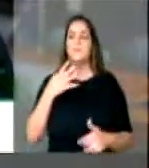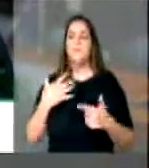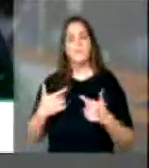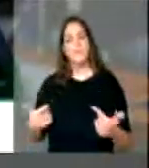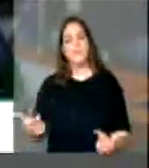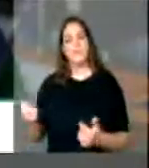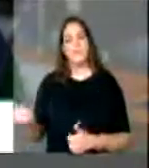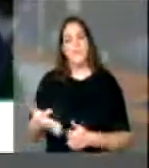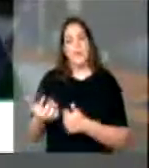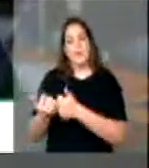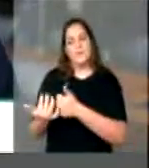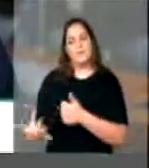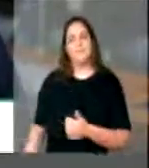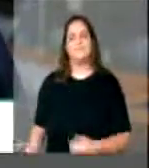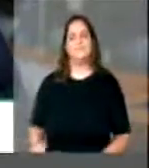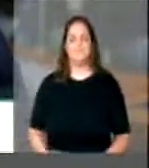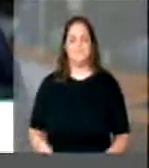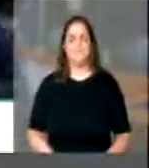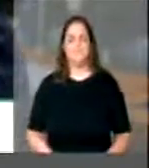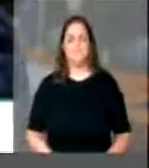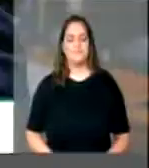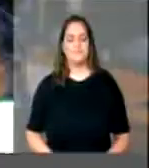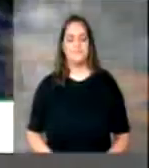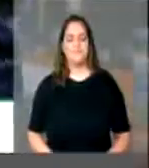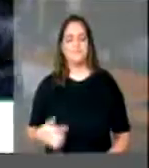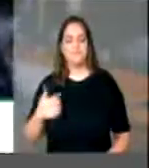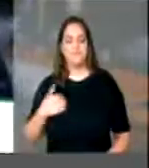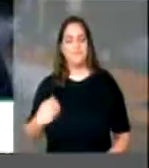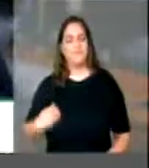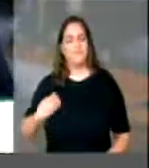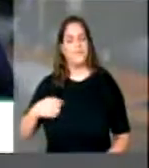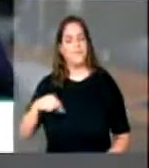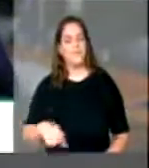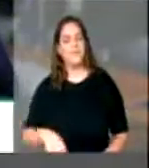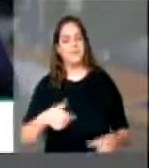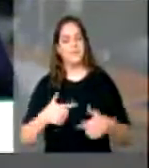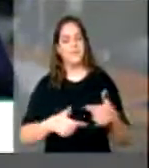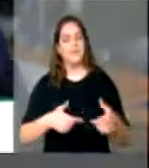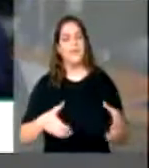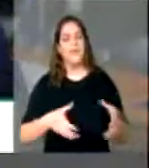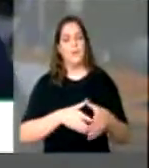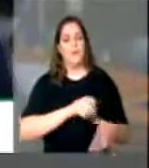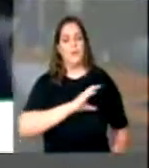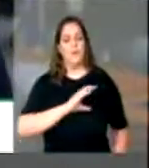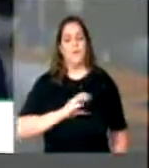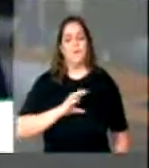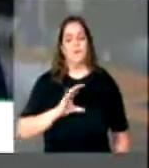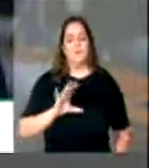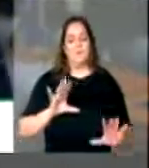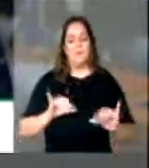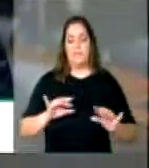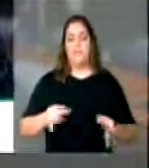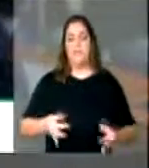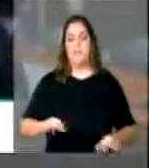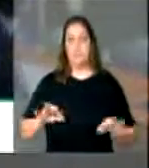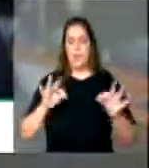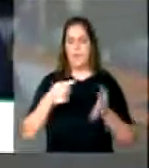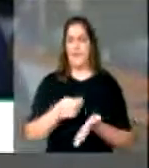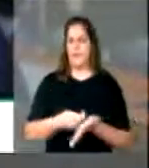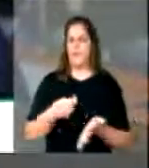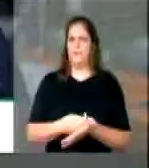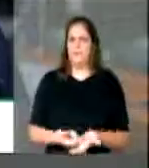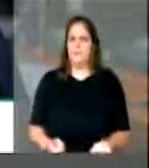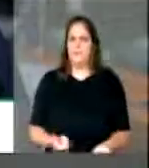e dizer que nós estamos aqui na Comissão de Ciência e Tecnologia prestando a nossa obrigação, a nossa função parlamentar e